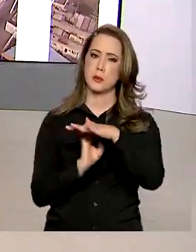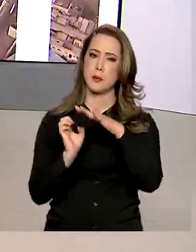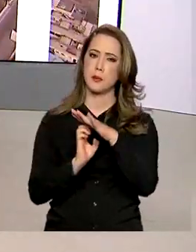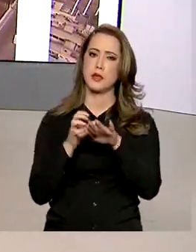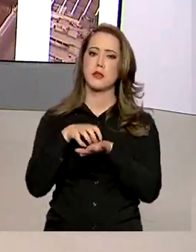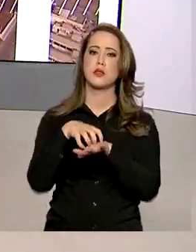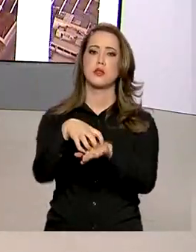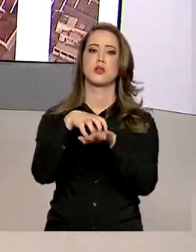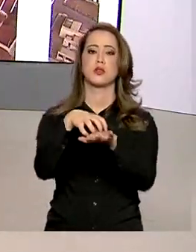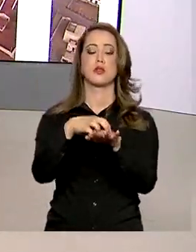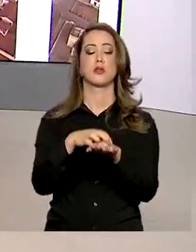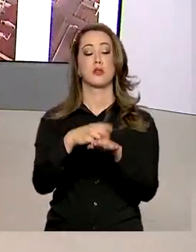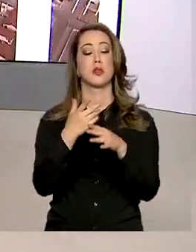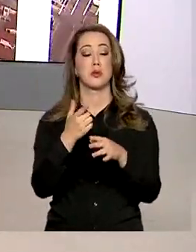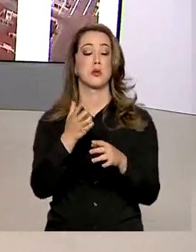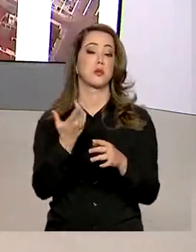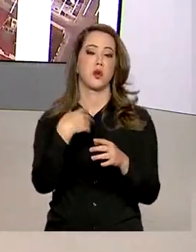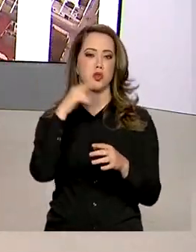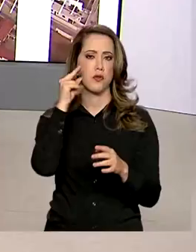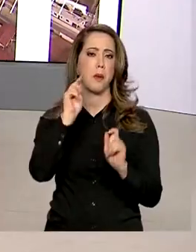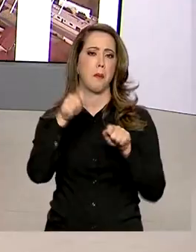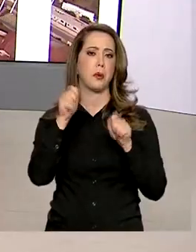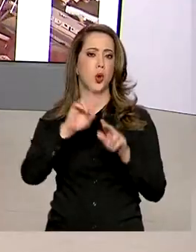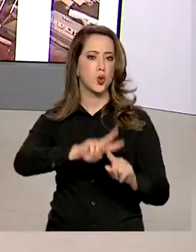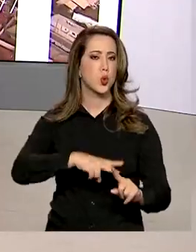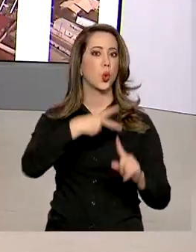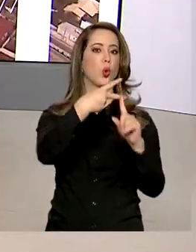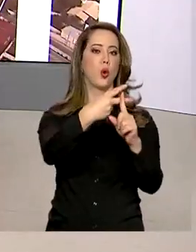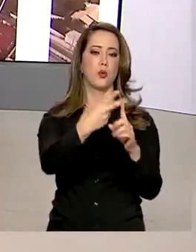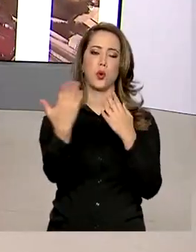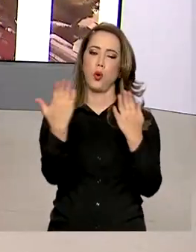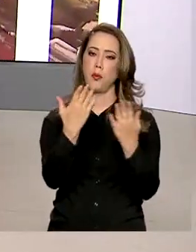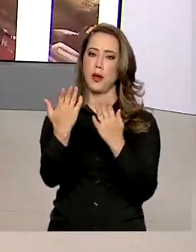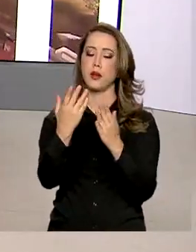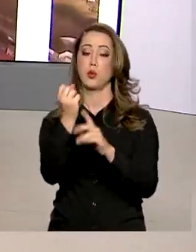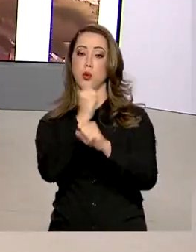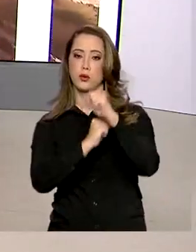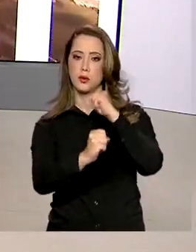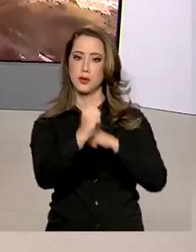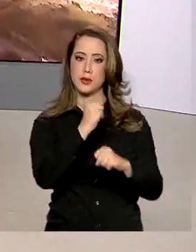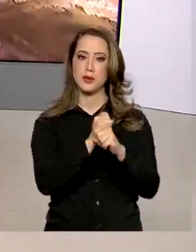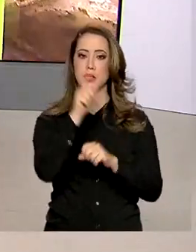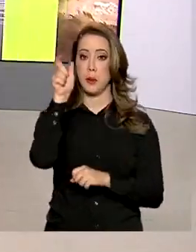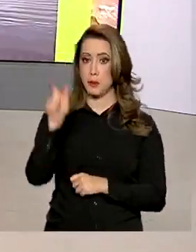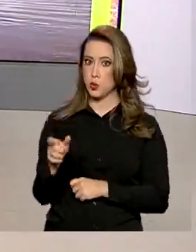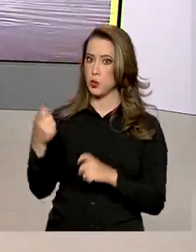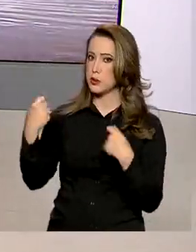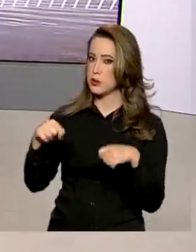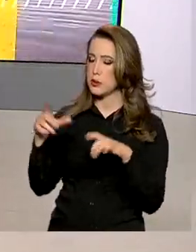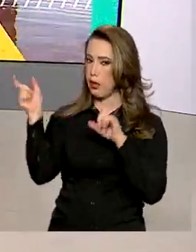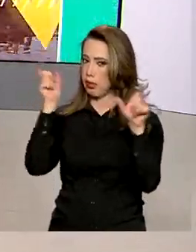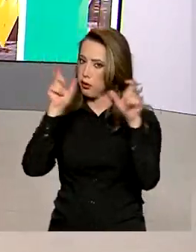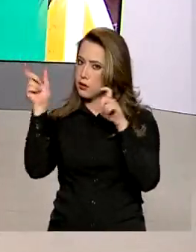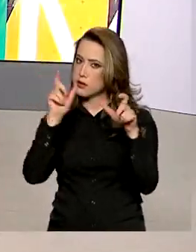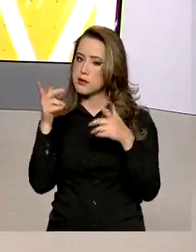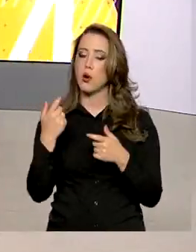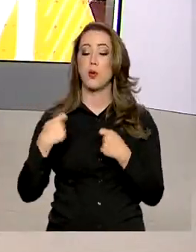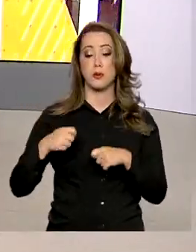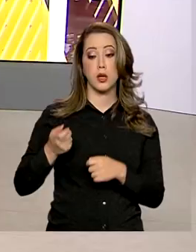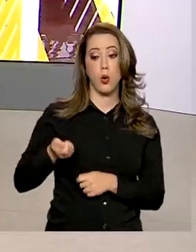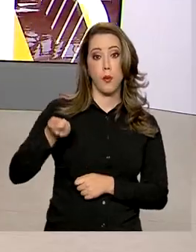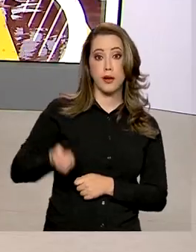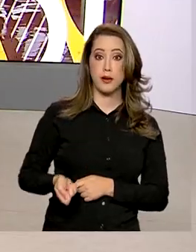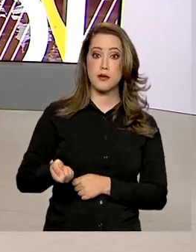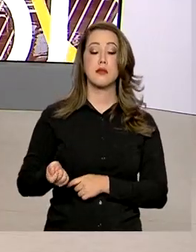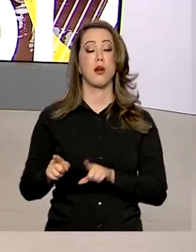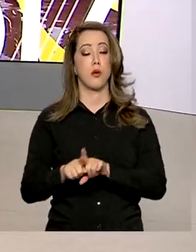esperam o dobro do movimento agora em abril em relação ao ano passado. E o passageiro precisa ficar atento aos deveres e direitos